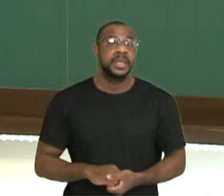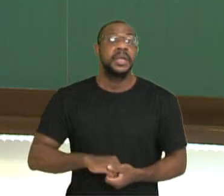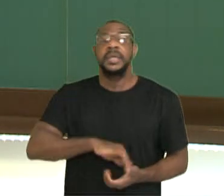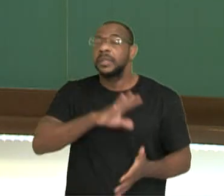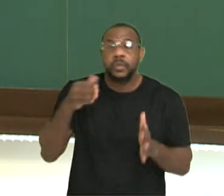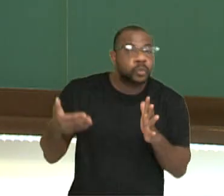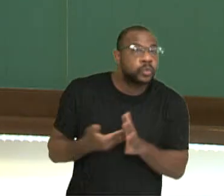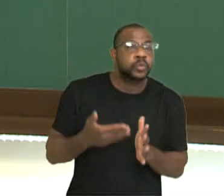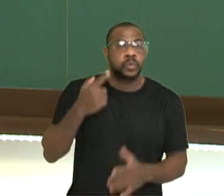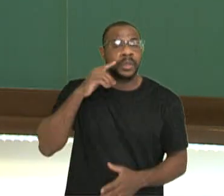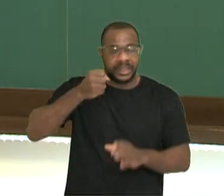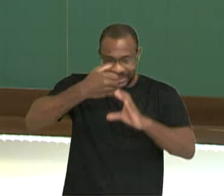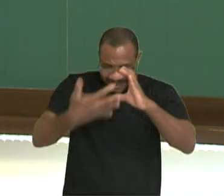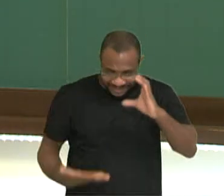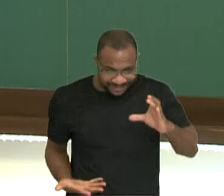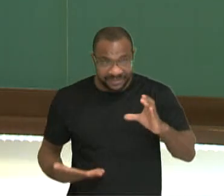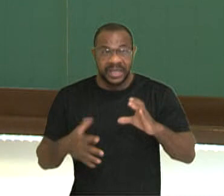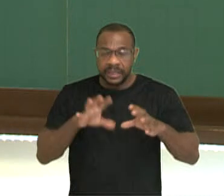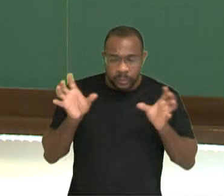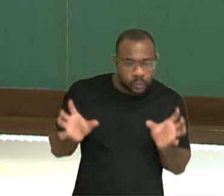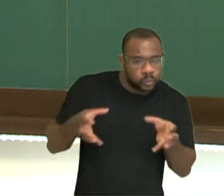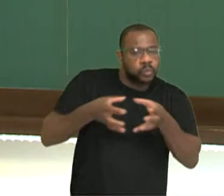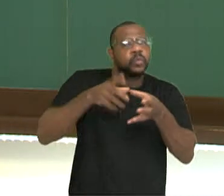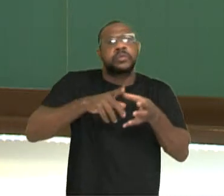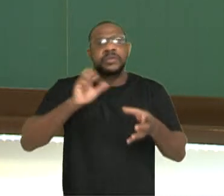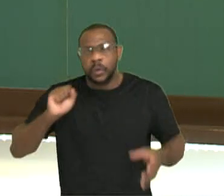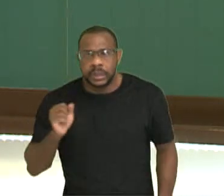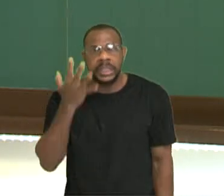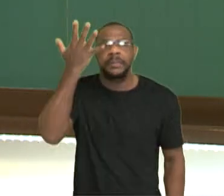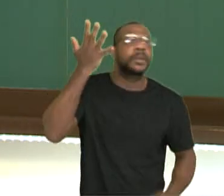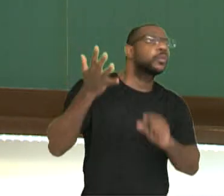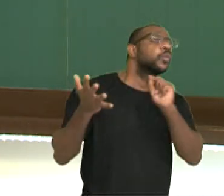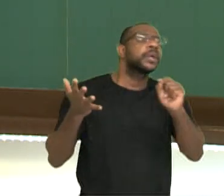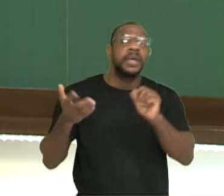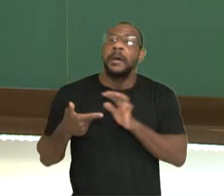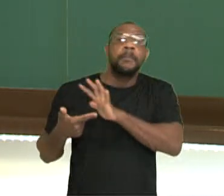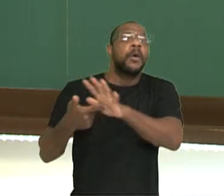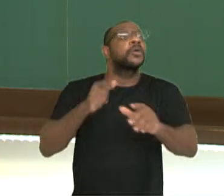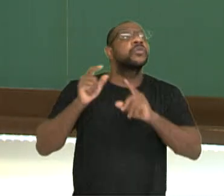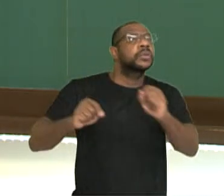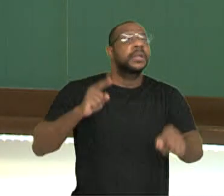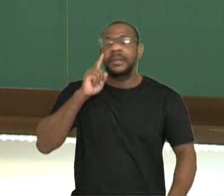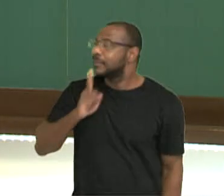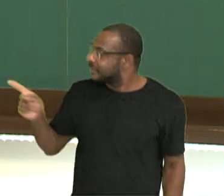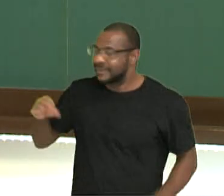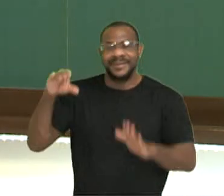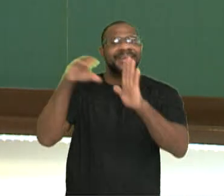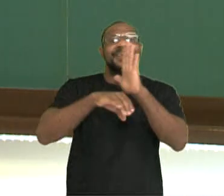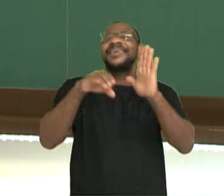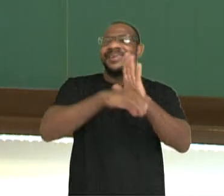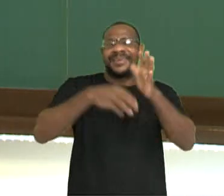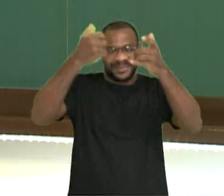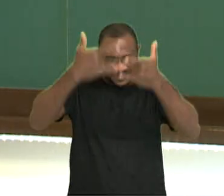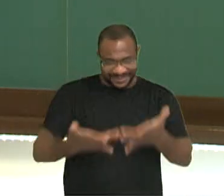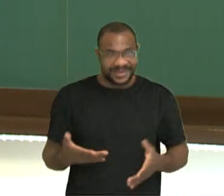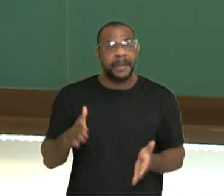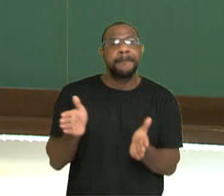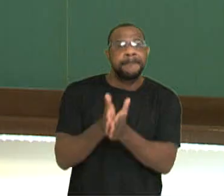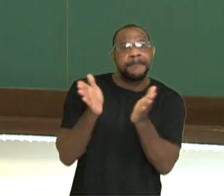isso, toda essa característica, esse conjunto de fatores vai levar ali à definição de pobreza. A